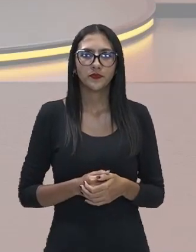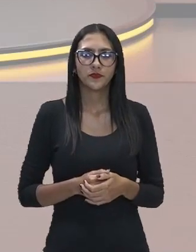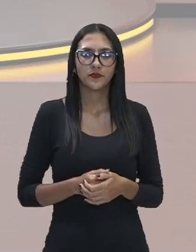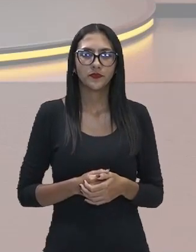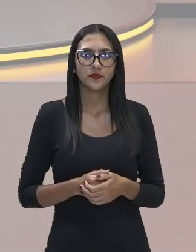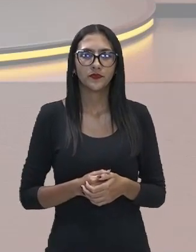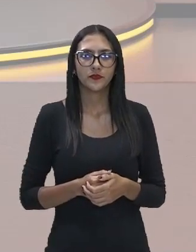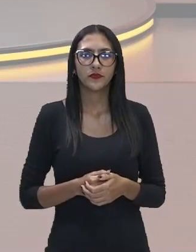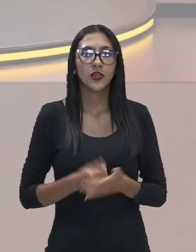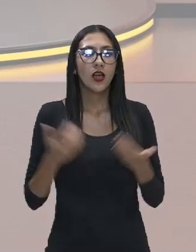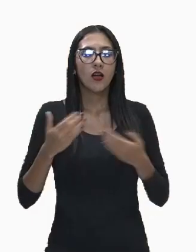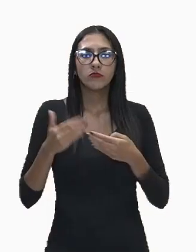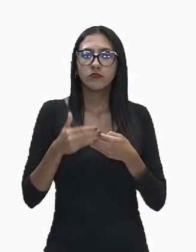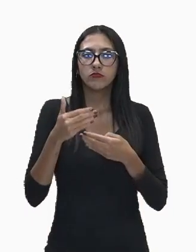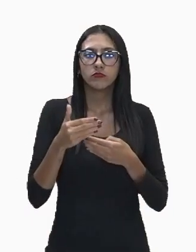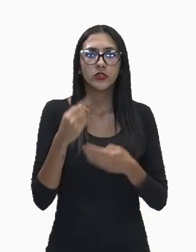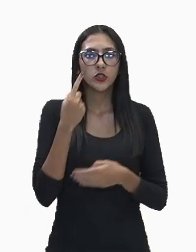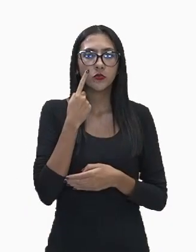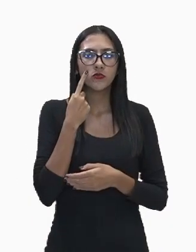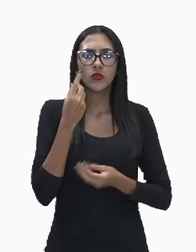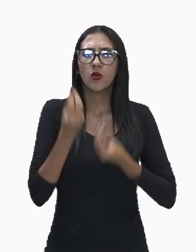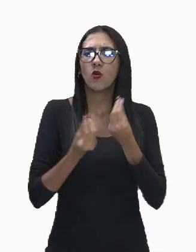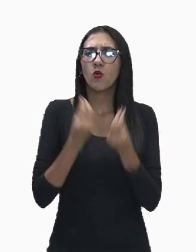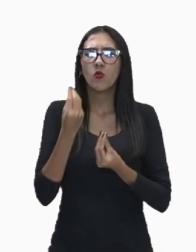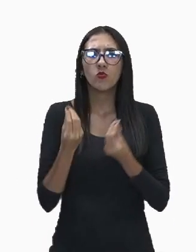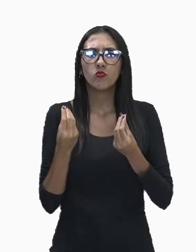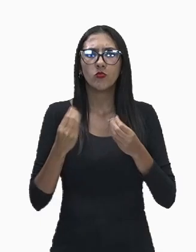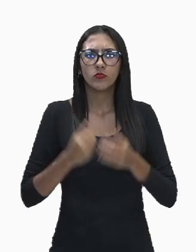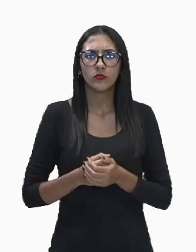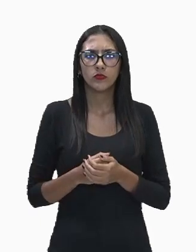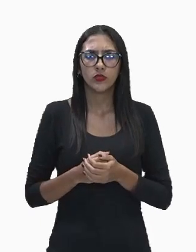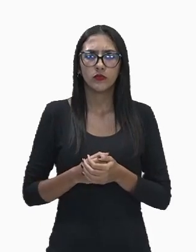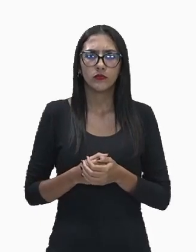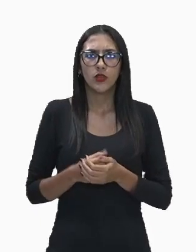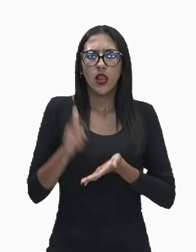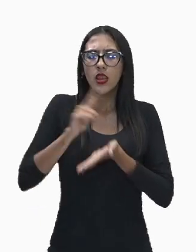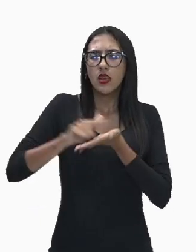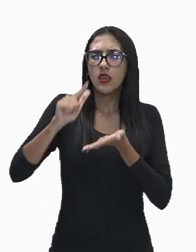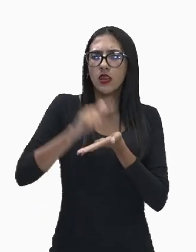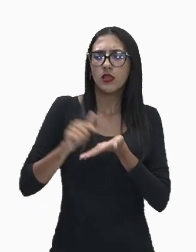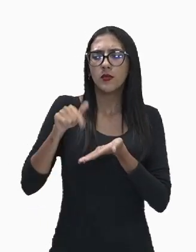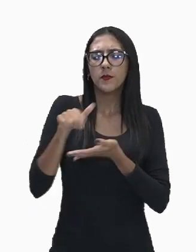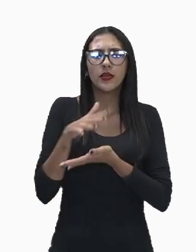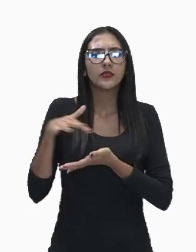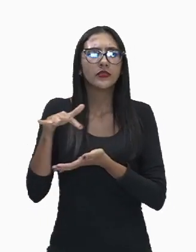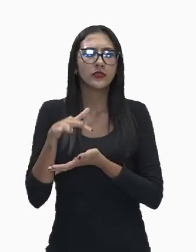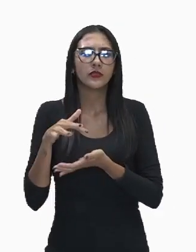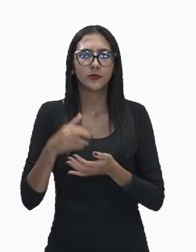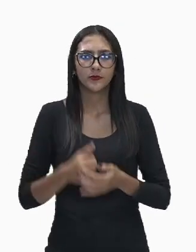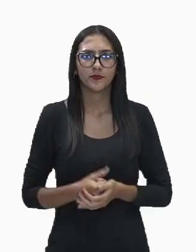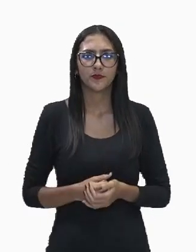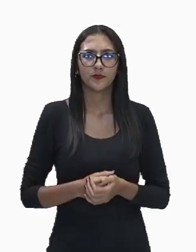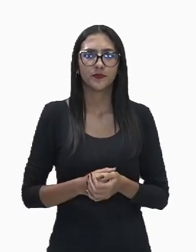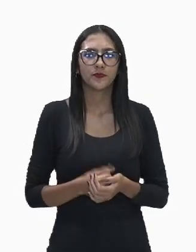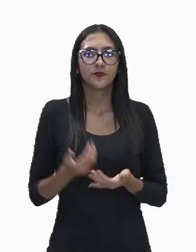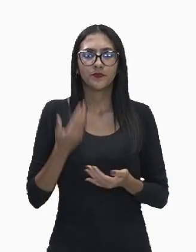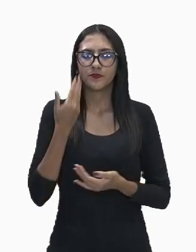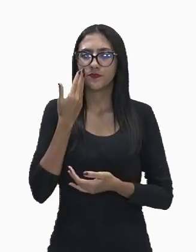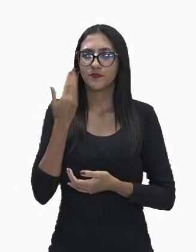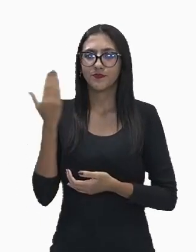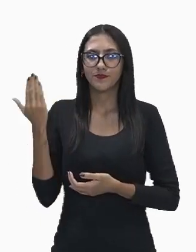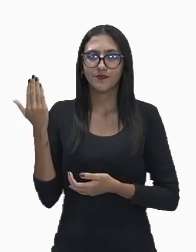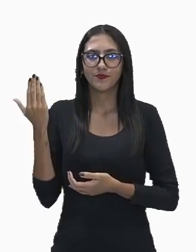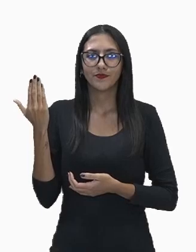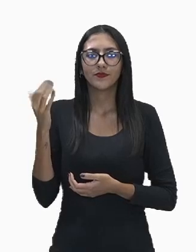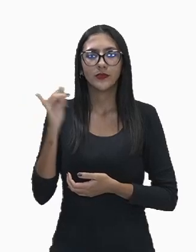sobre a recuperação de áreas de lixões das cidades então aqui a gente vê uma uma imagem não é isso